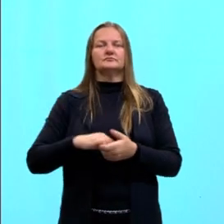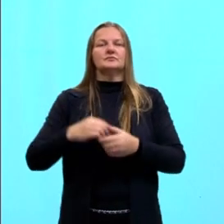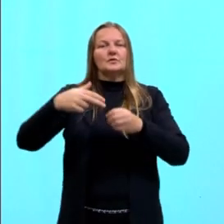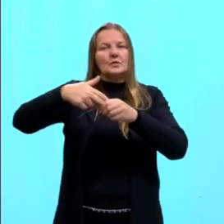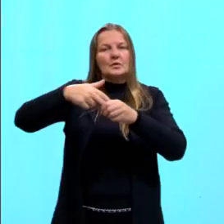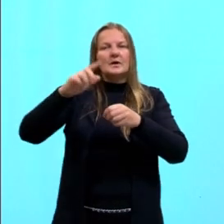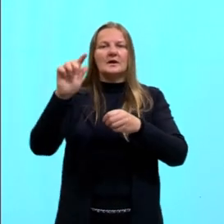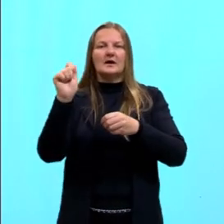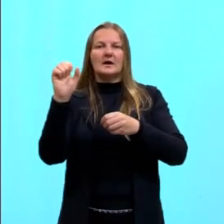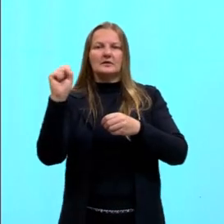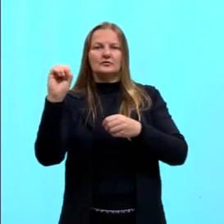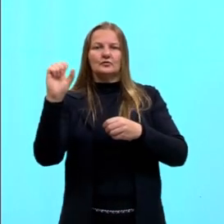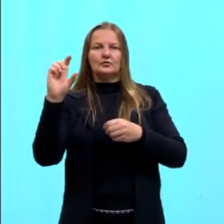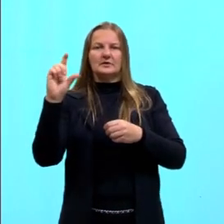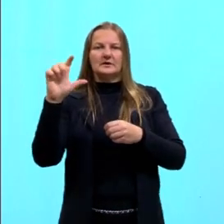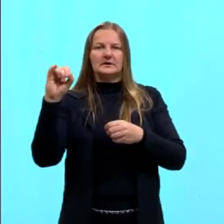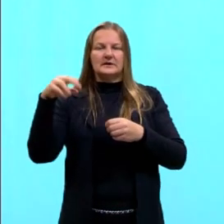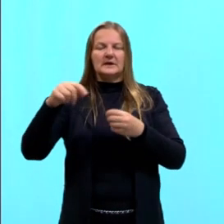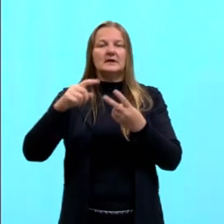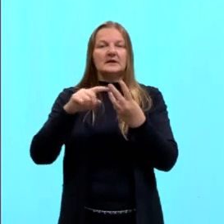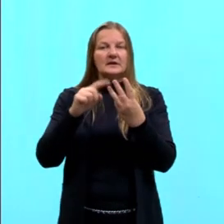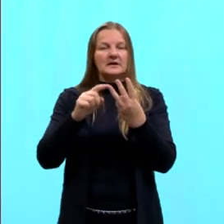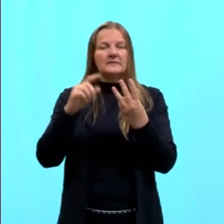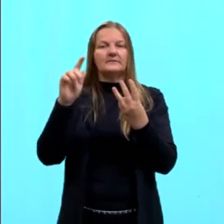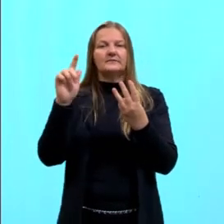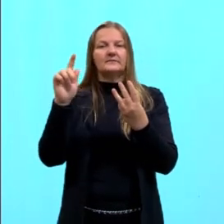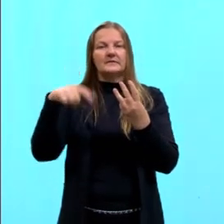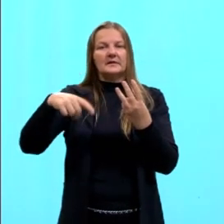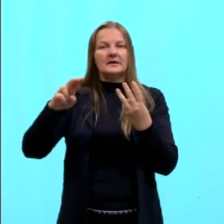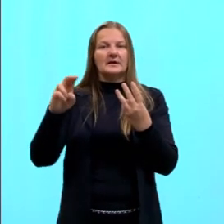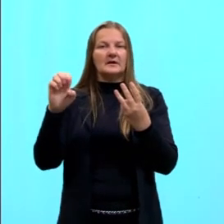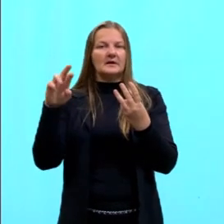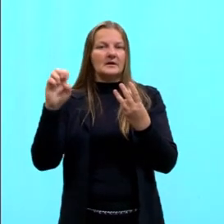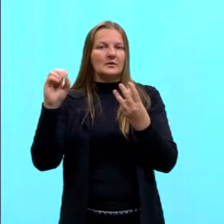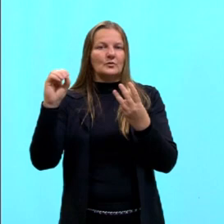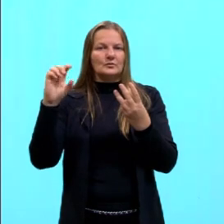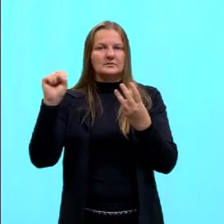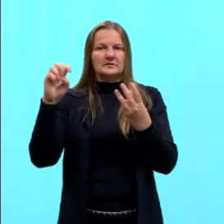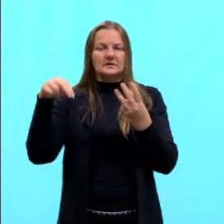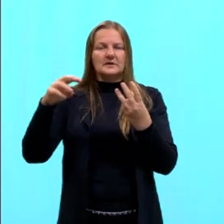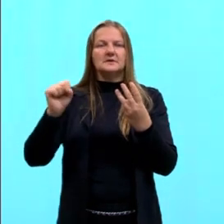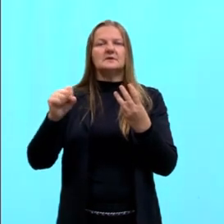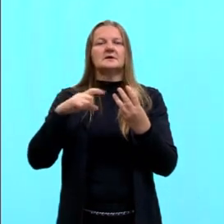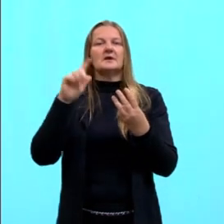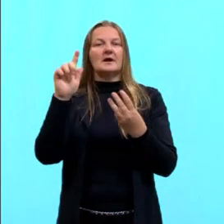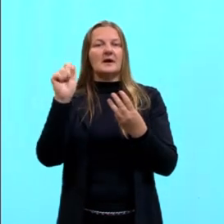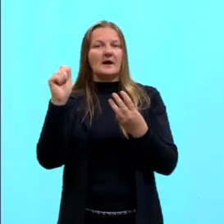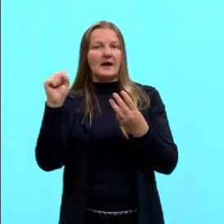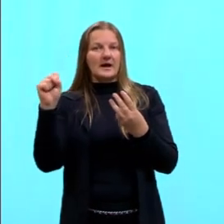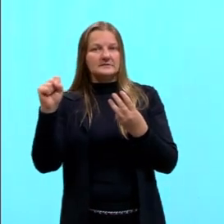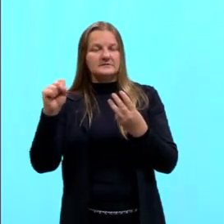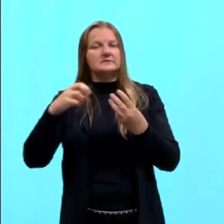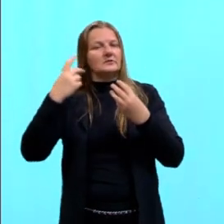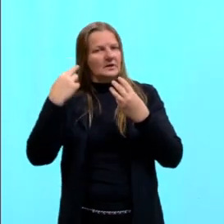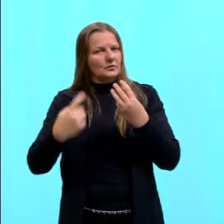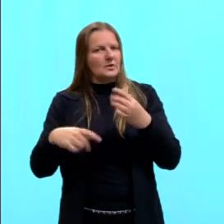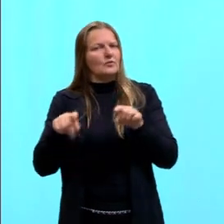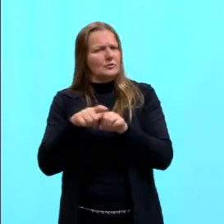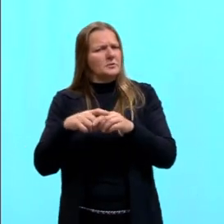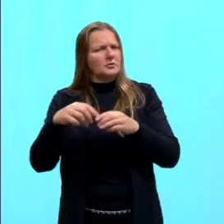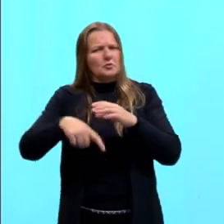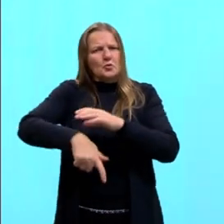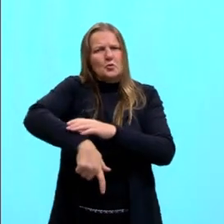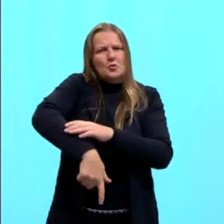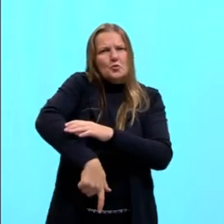gasolina, querosene, próprio gás, né, o gás natural também é produzido aí dentro dessa questão, tá, gurizada.